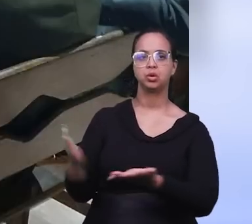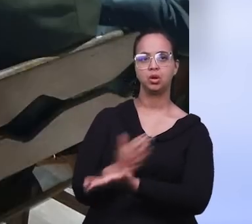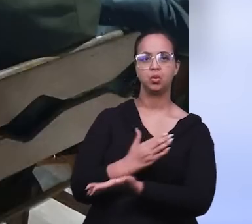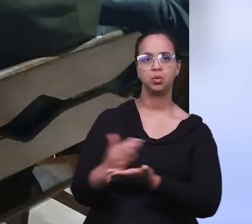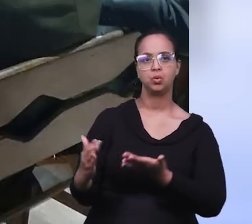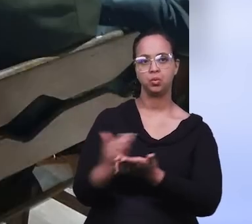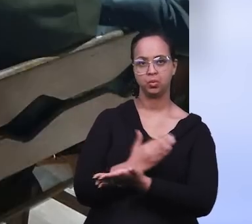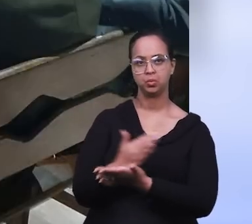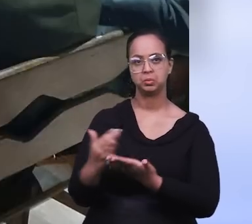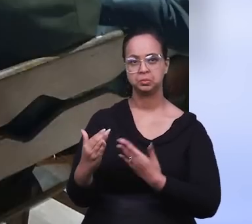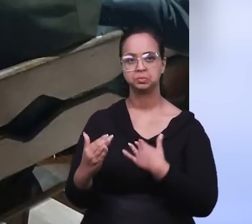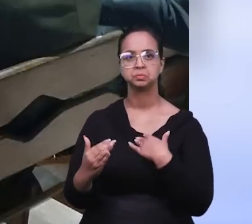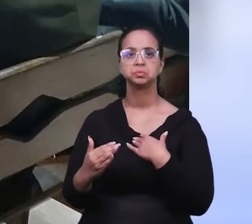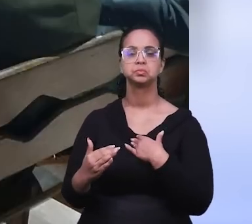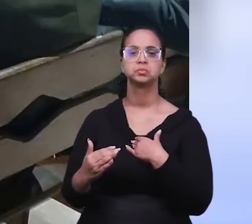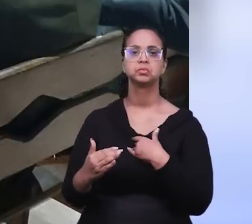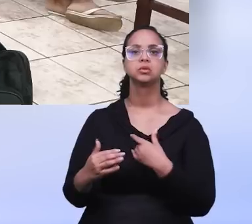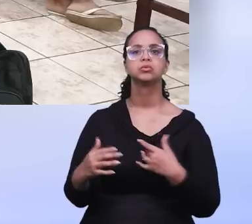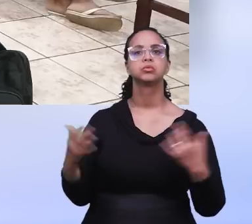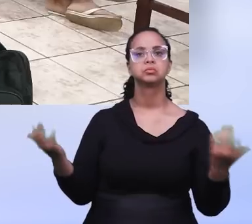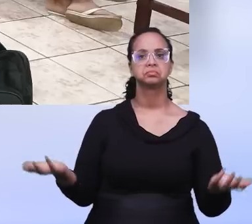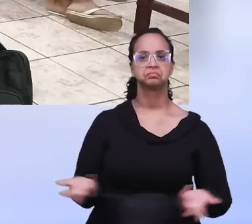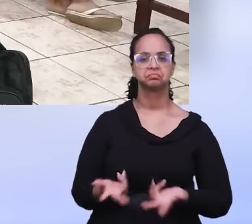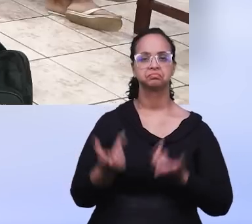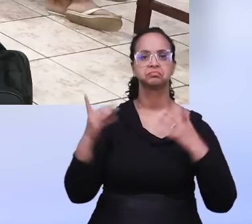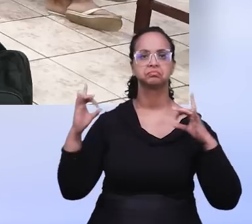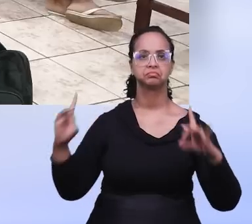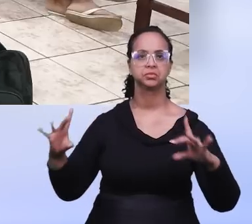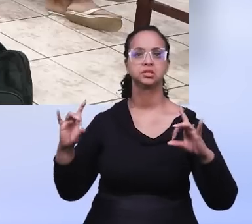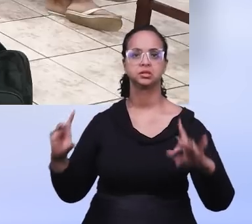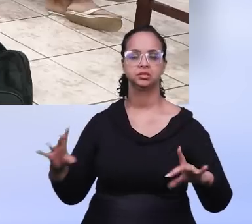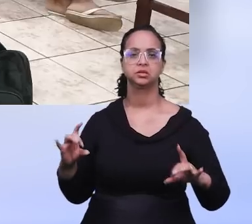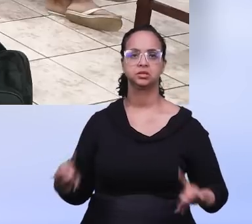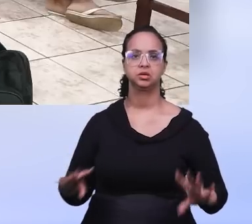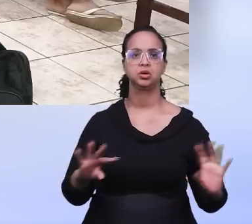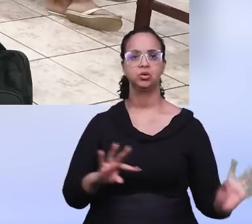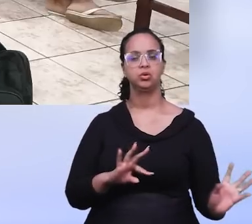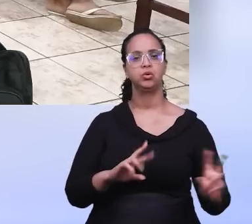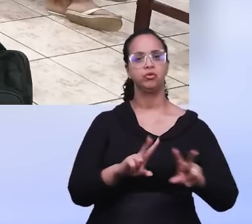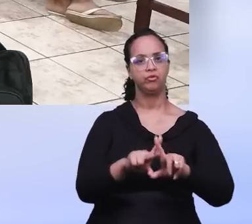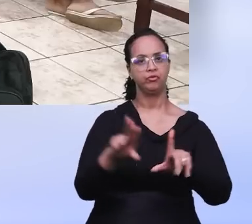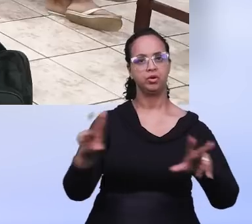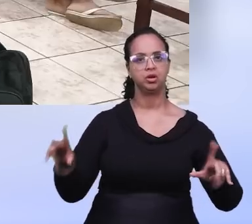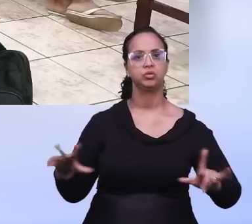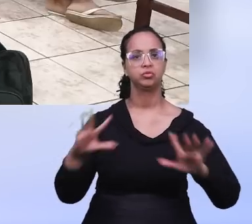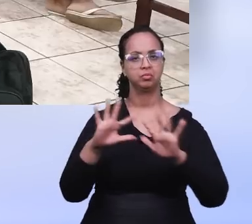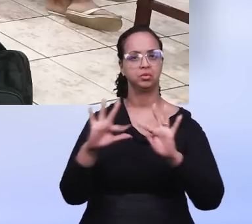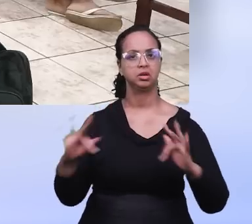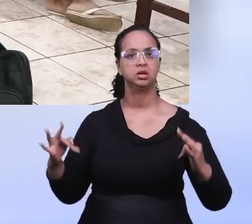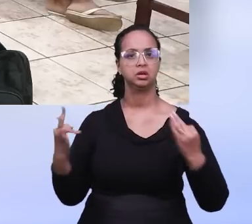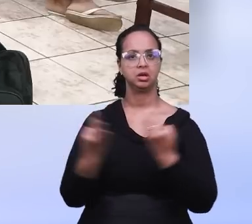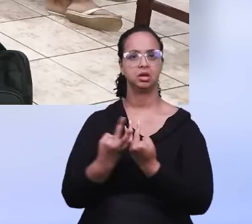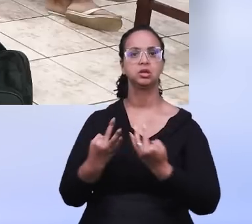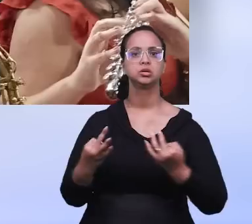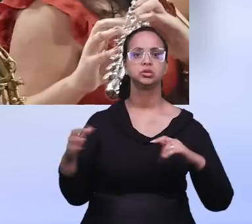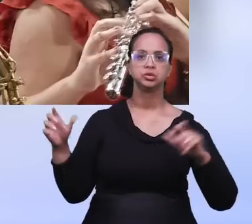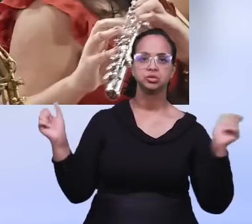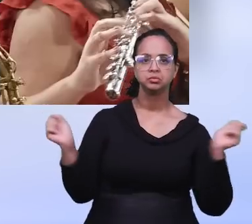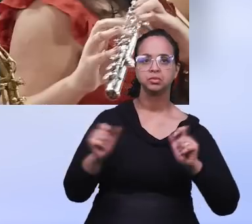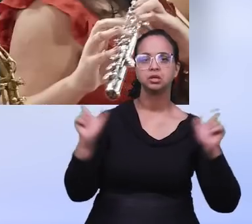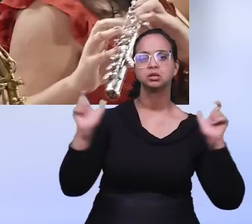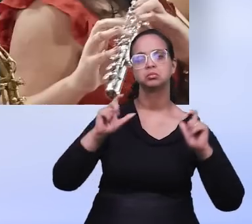irmãos lá na ICM em Jardim Savoia. Este foi um momento especial no qual muitos familiares dos formandos foram